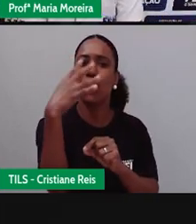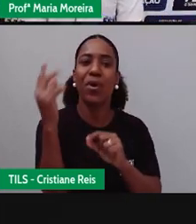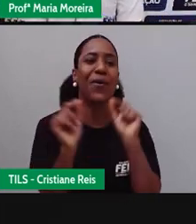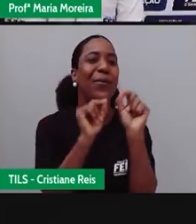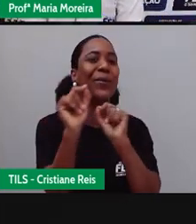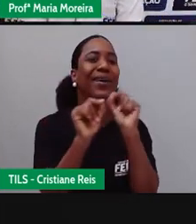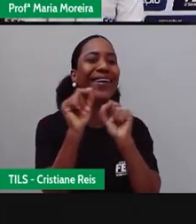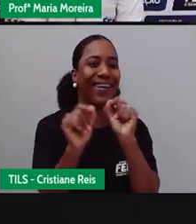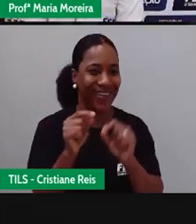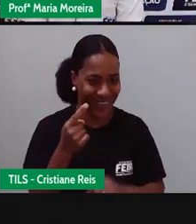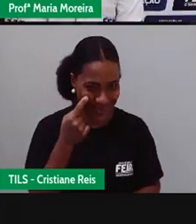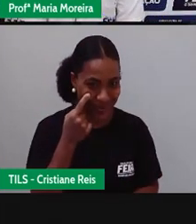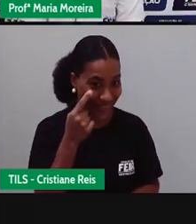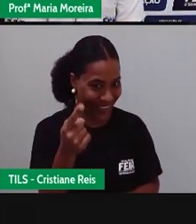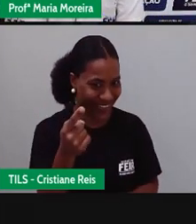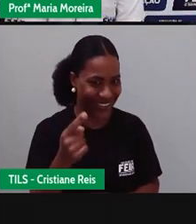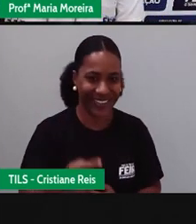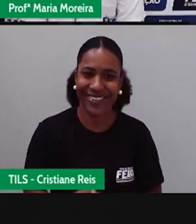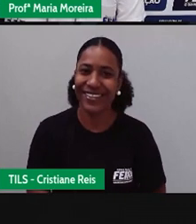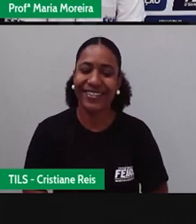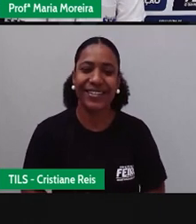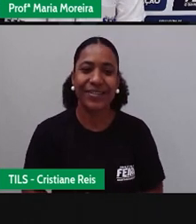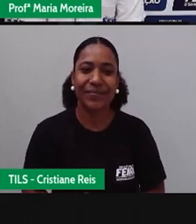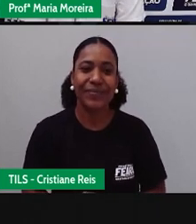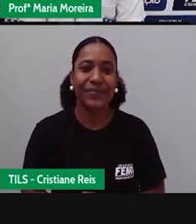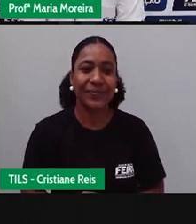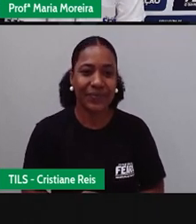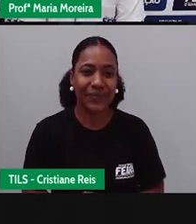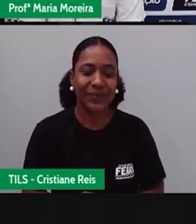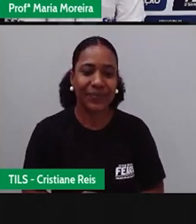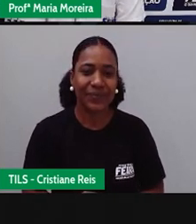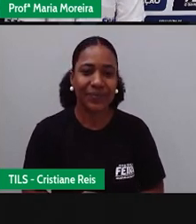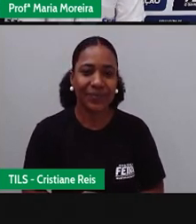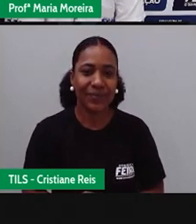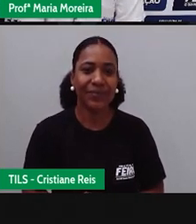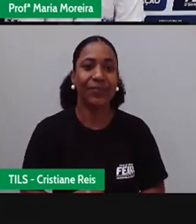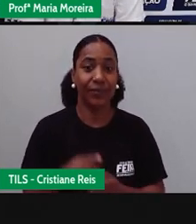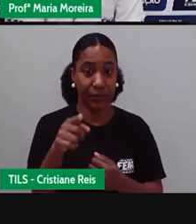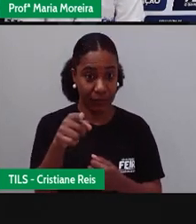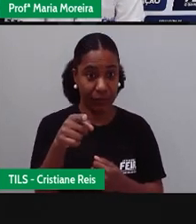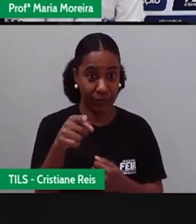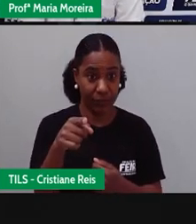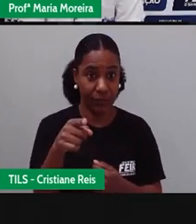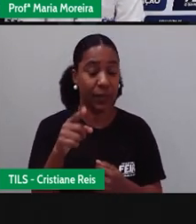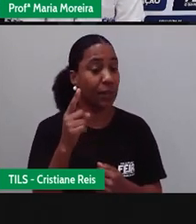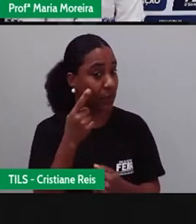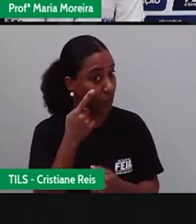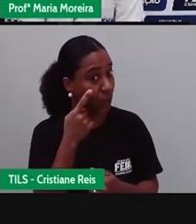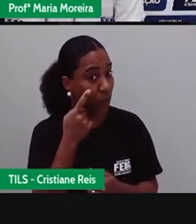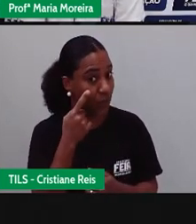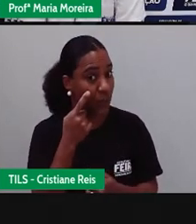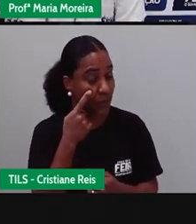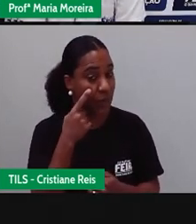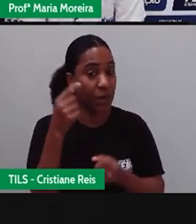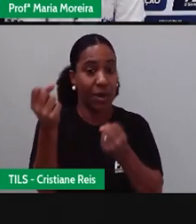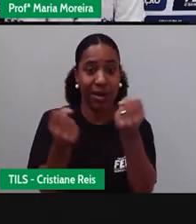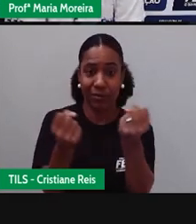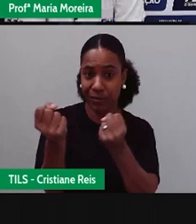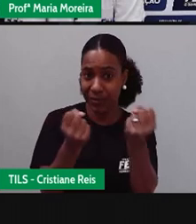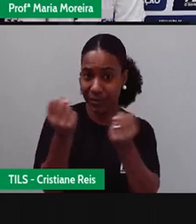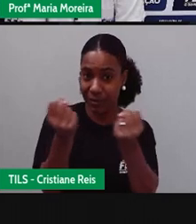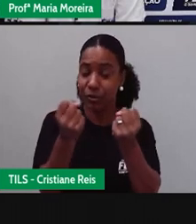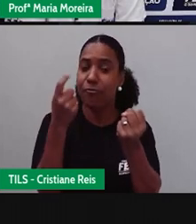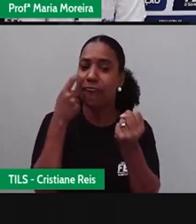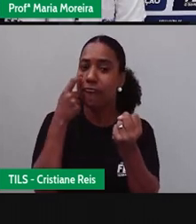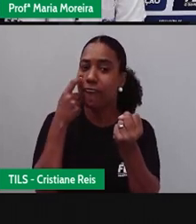ambulância. Em geral, em geral, por quê, né? É o que é comum que a gente